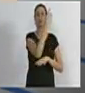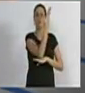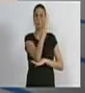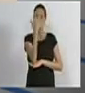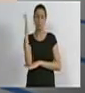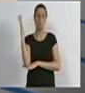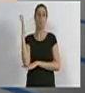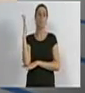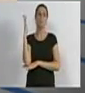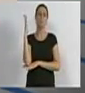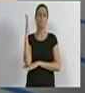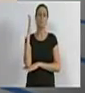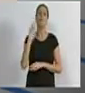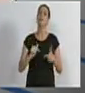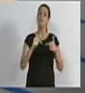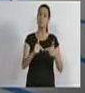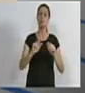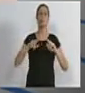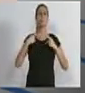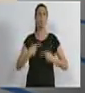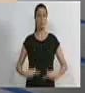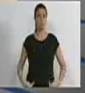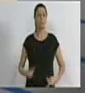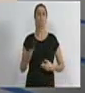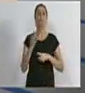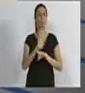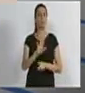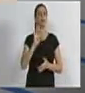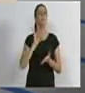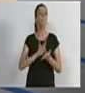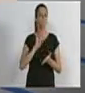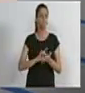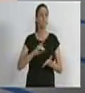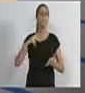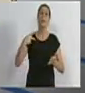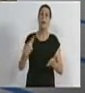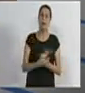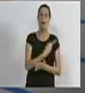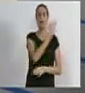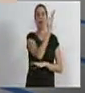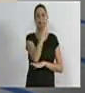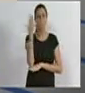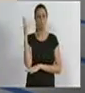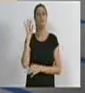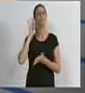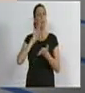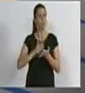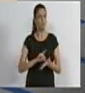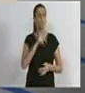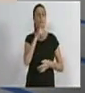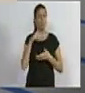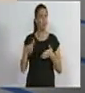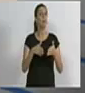as ações humanas têm contribuído para o desequilíbrio do fluxo cítrico e natural das águas.